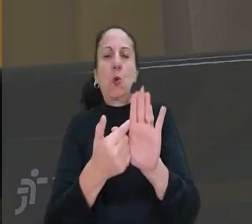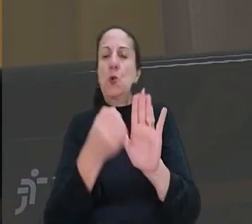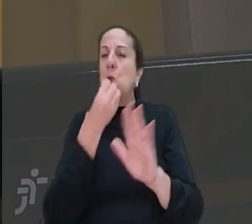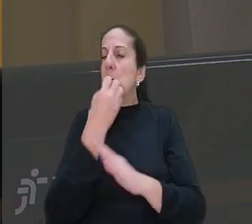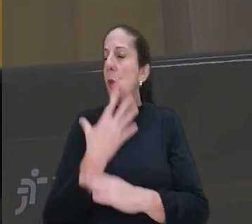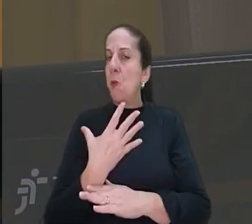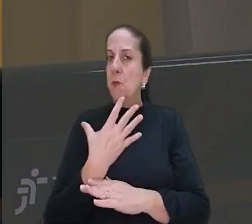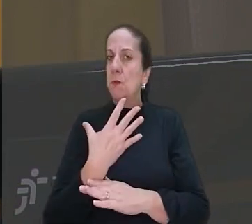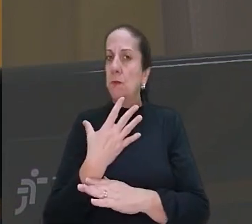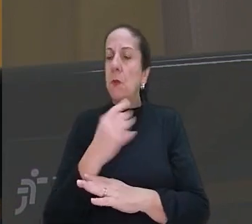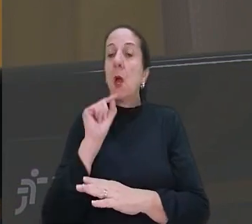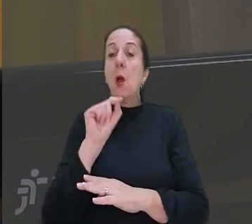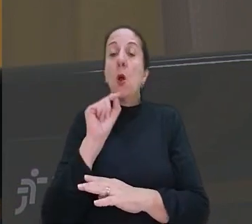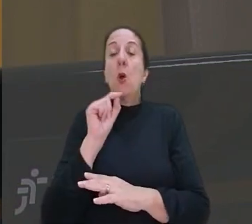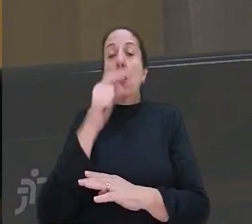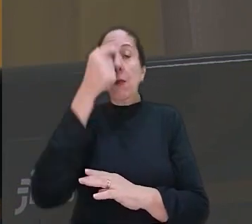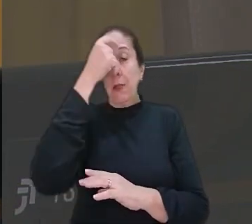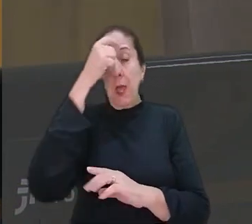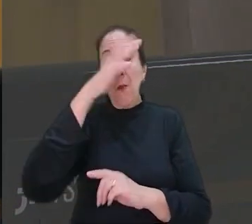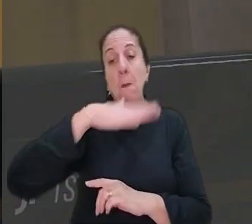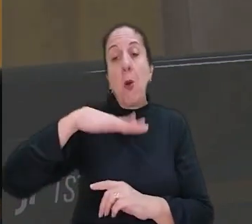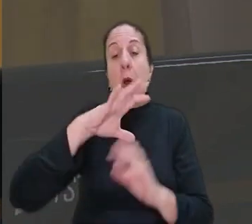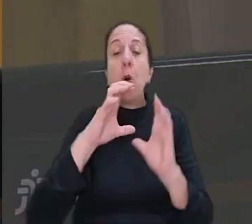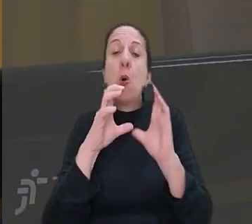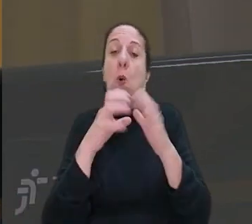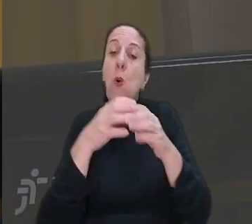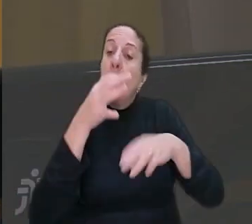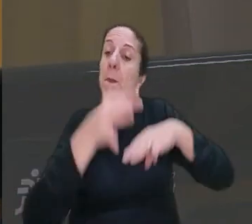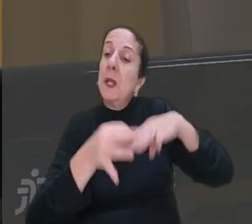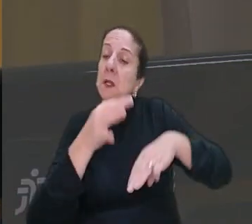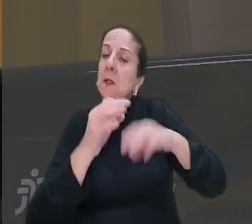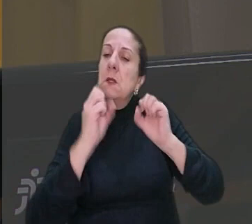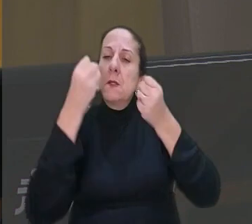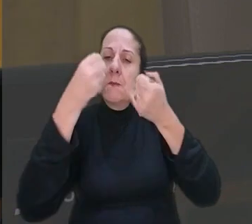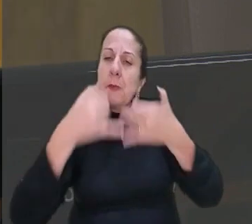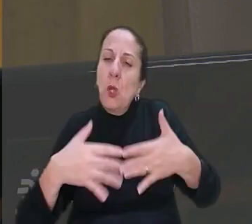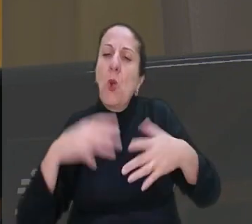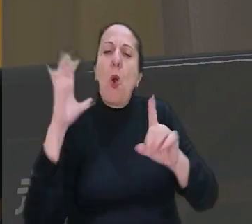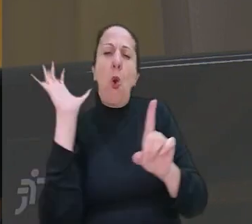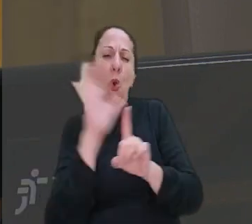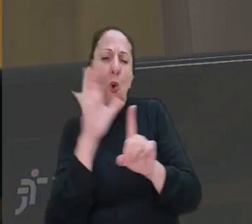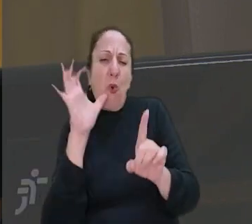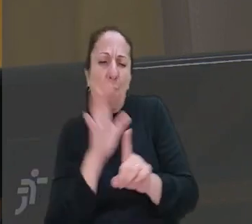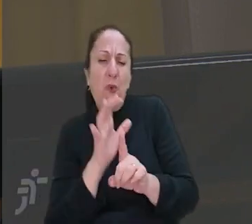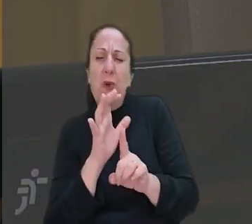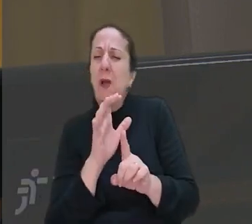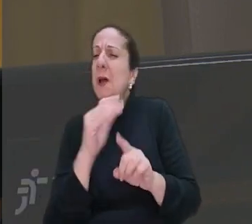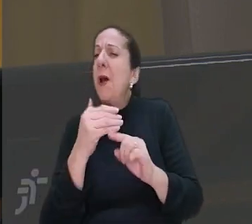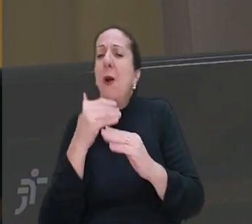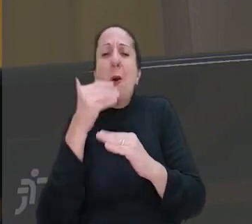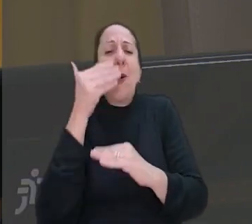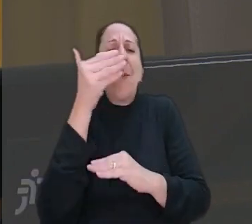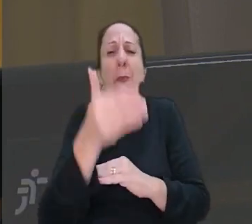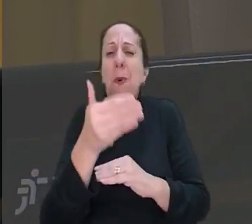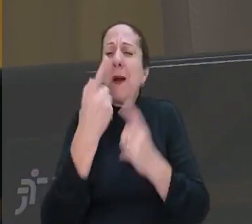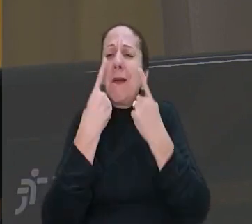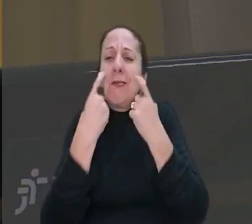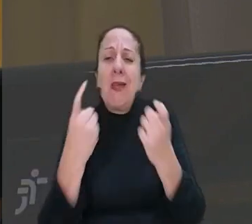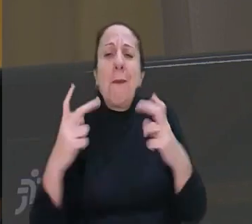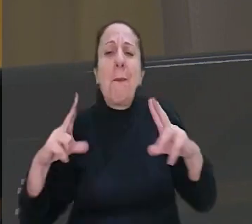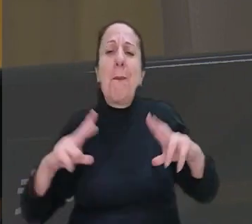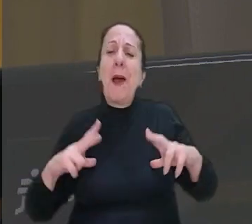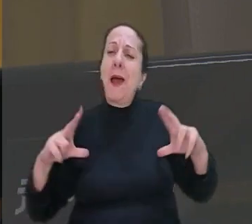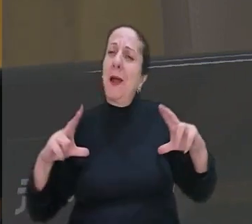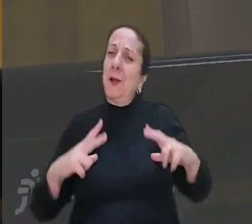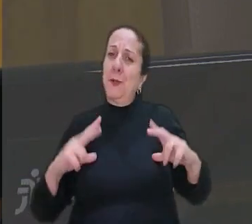eficaz. Quanto à questão do dano moral coletivo, o ministro explicou que a ofensa ultrapassa a esfera de interesse